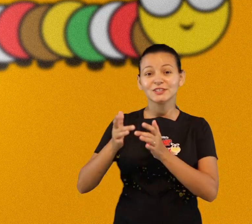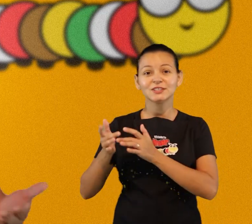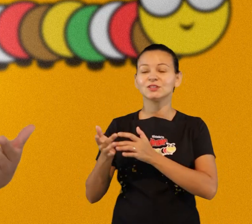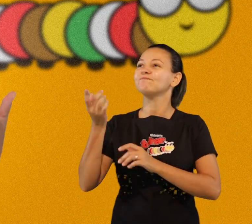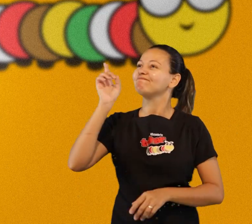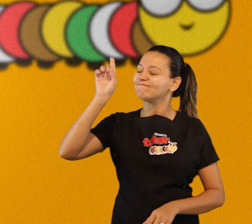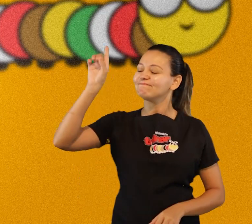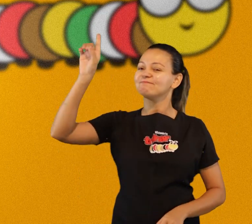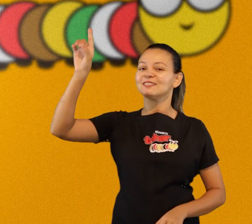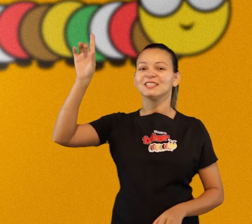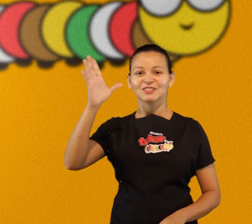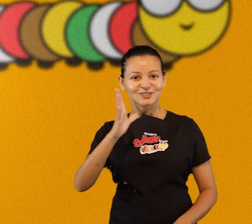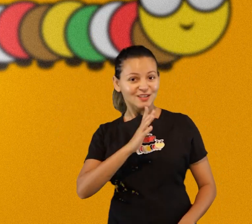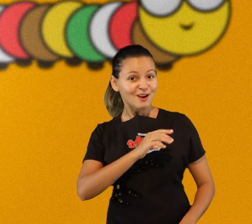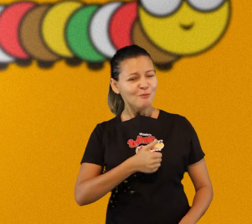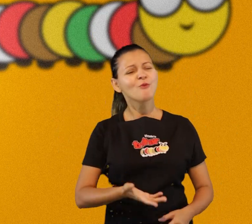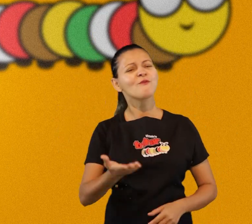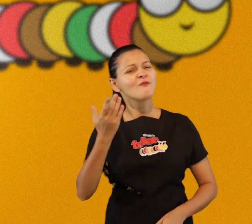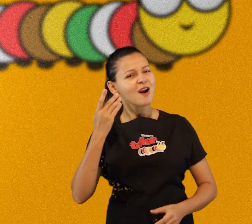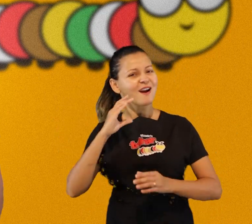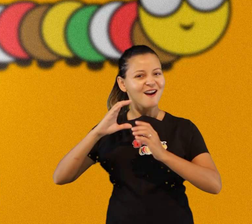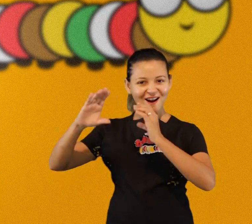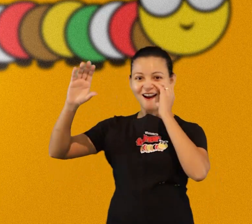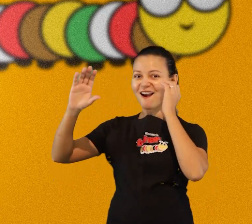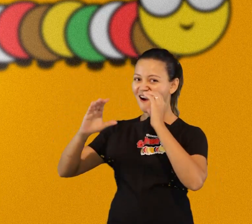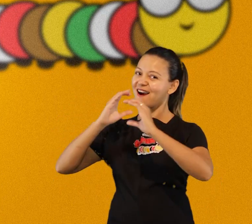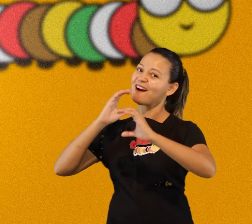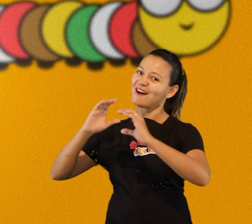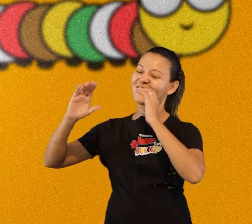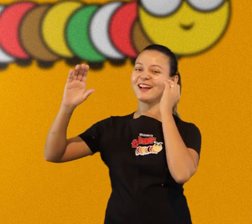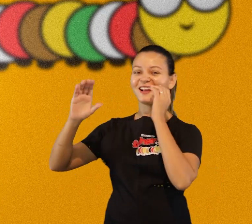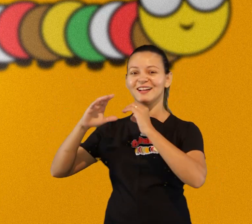Deus é amor amém, vamos cantar